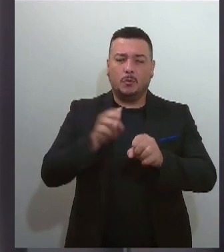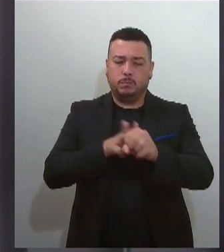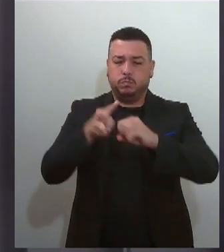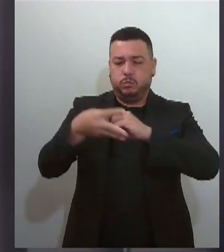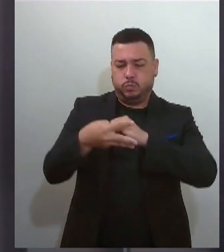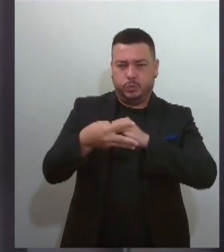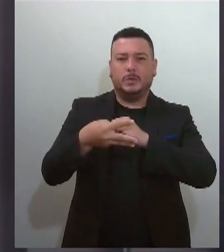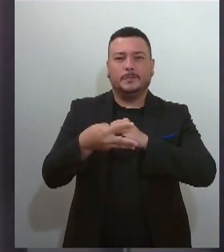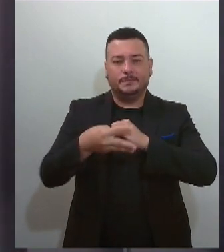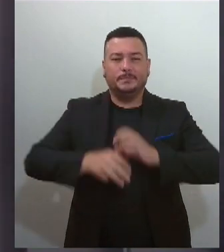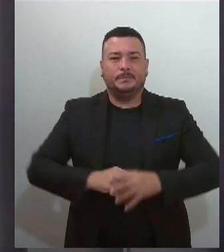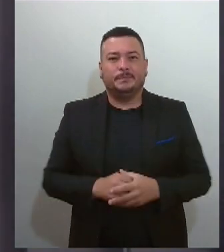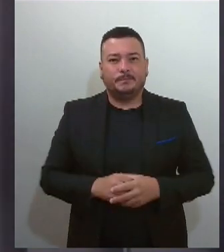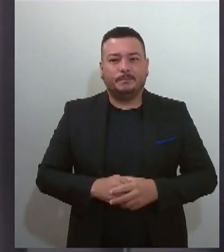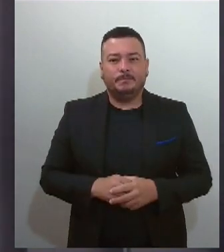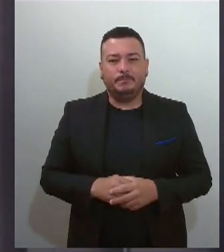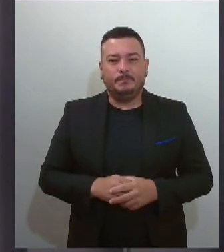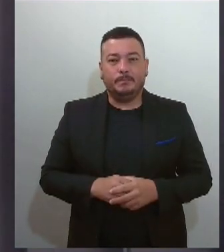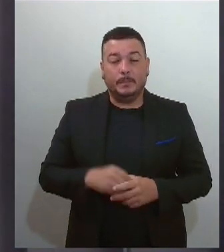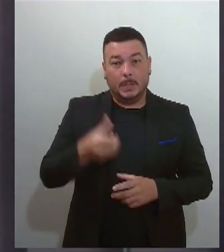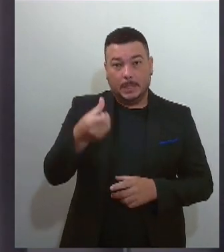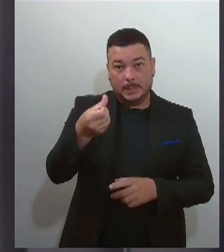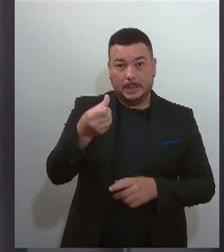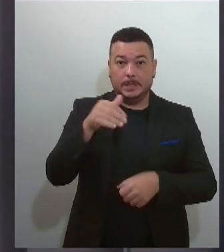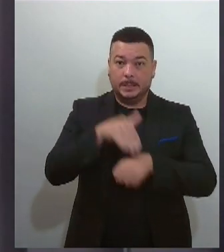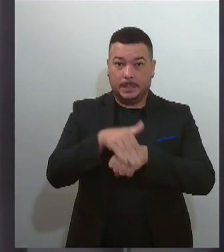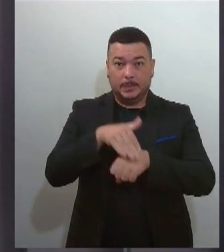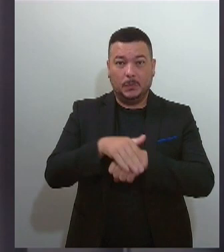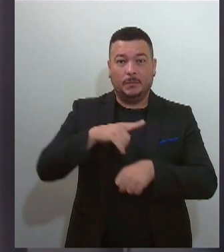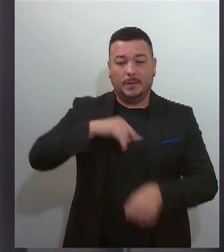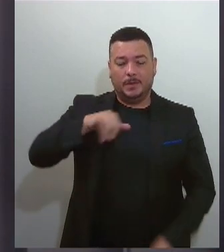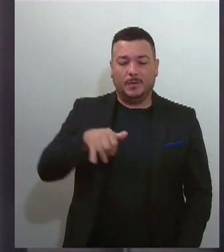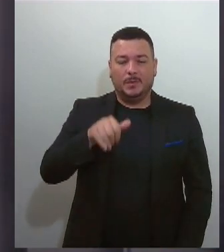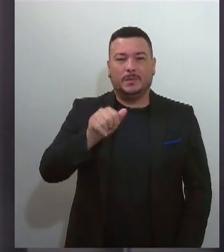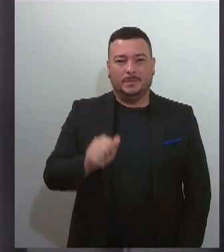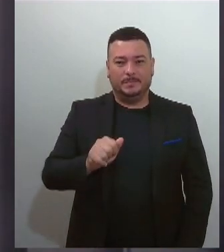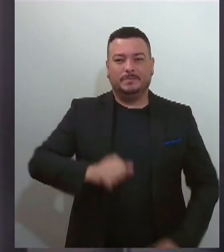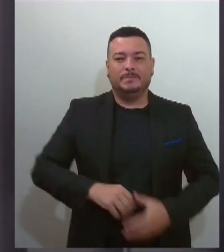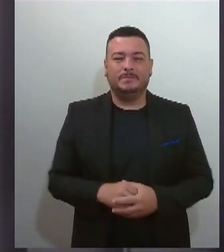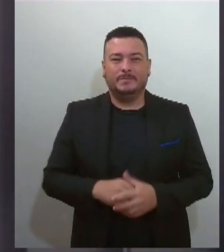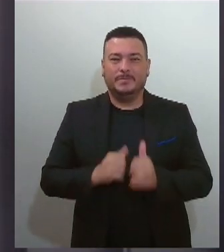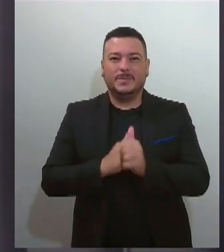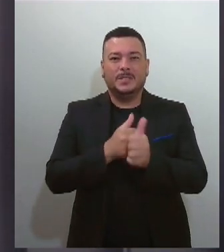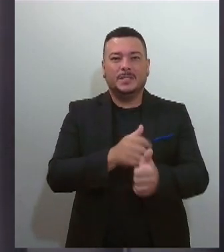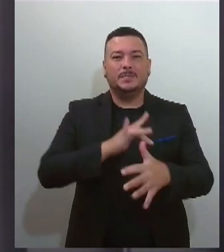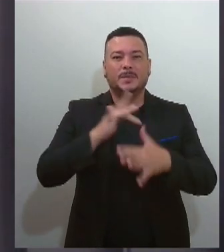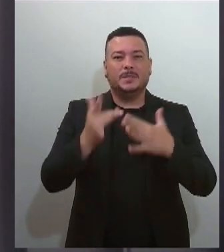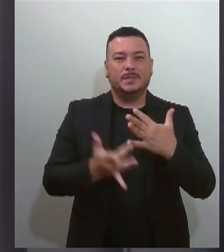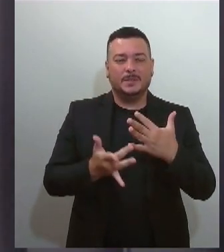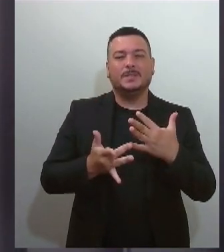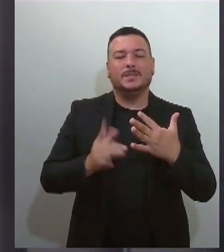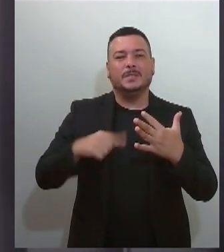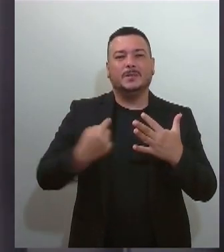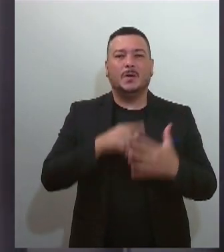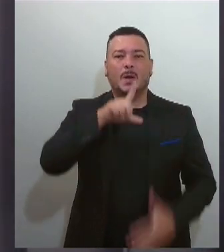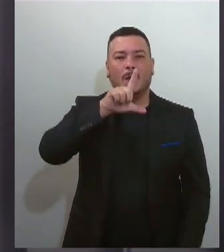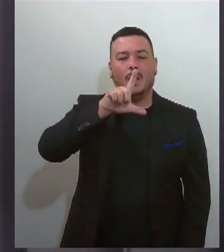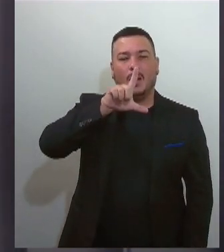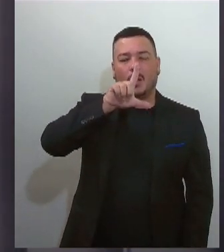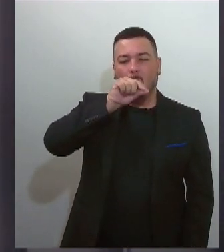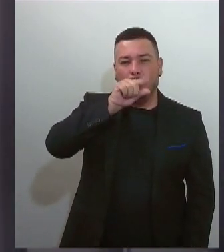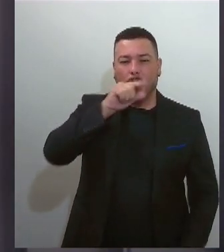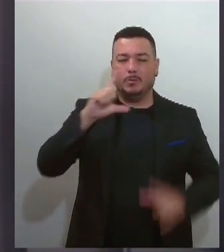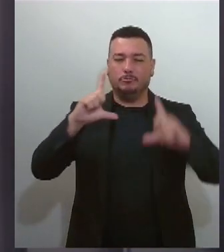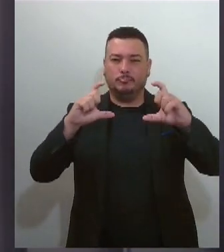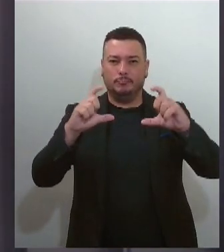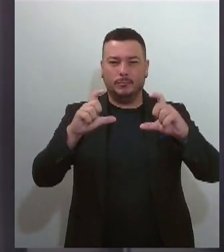Alese e às 18 horas no Zornal da Alese com a Sival Gomes. Siga também a TV Alese nas redes sociais. Facebook e Instagram pelo